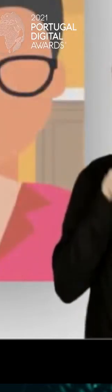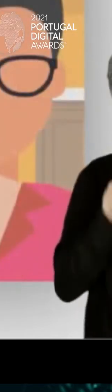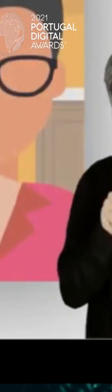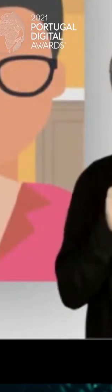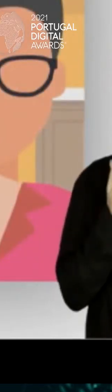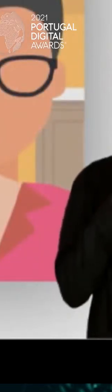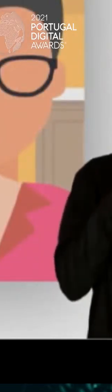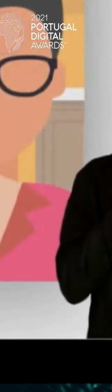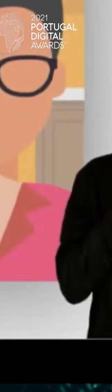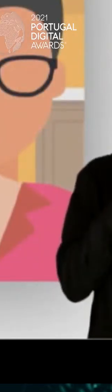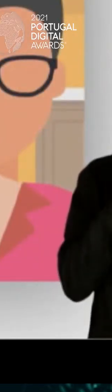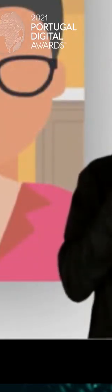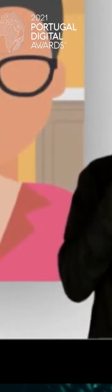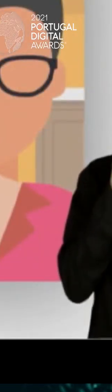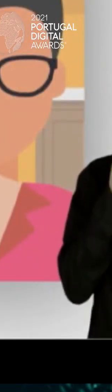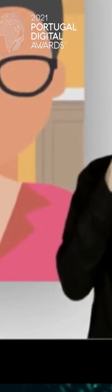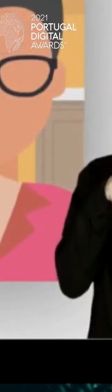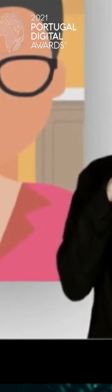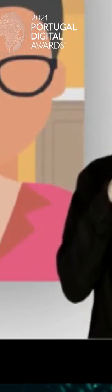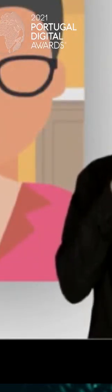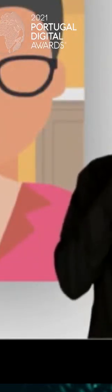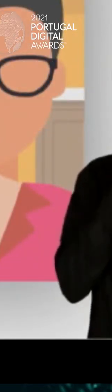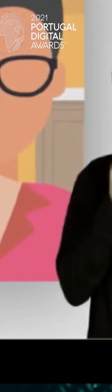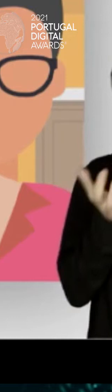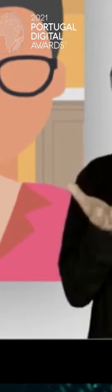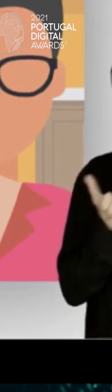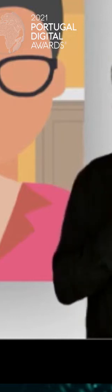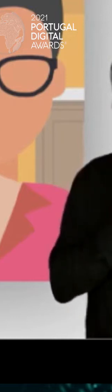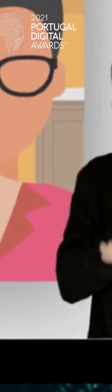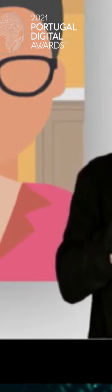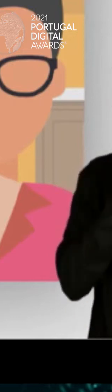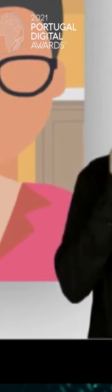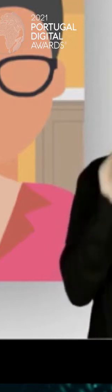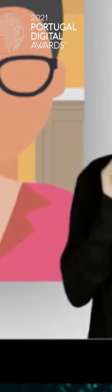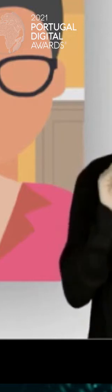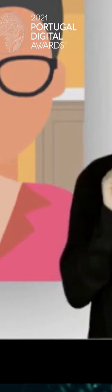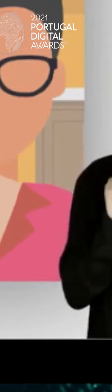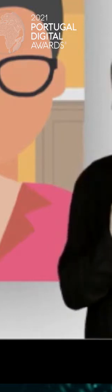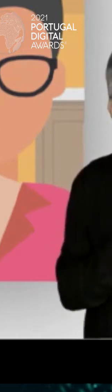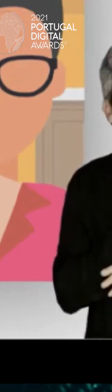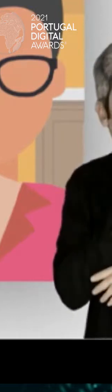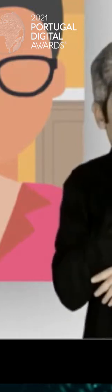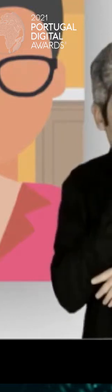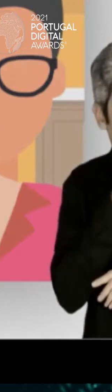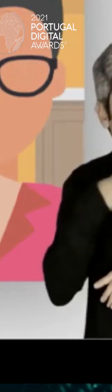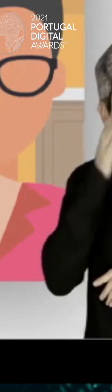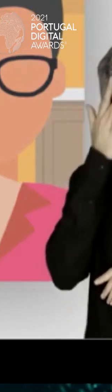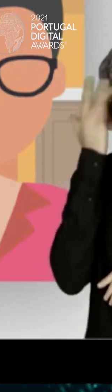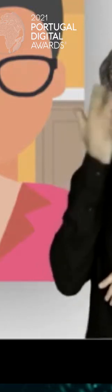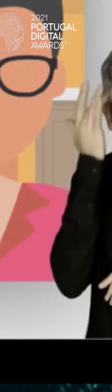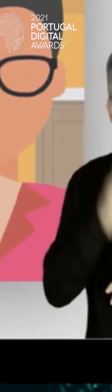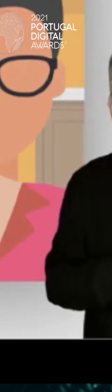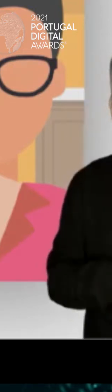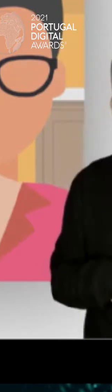este processo num contexto de pandemia, em que a segurança social foi chamada a estar numa linha da frente, com a implementação de mais de 20 medidas